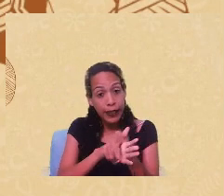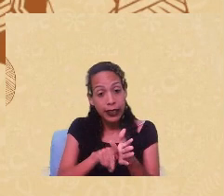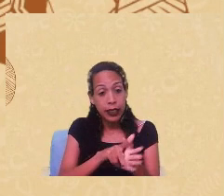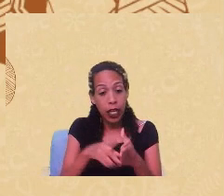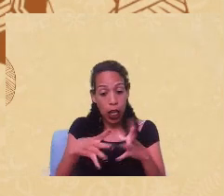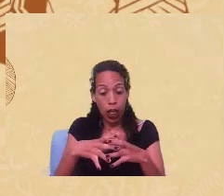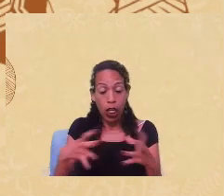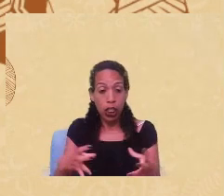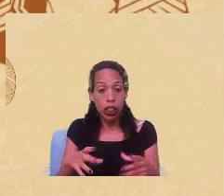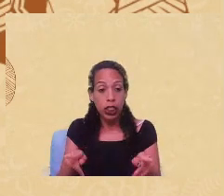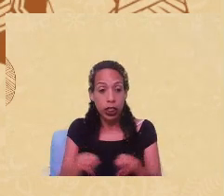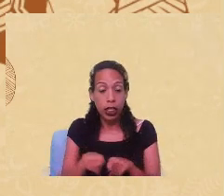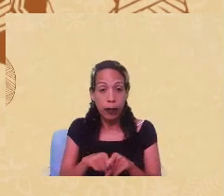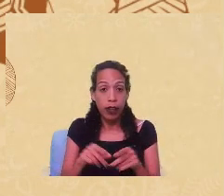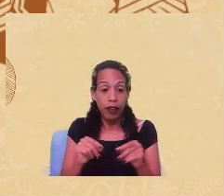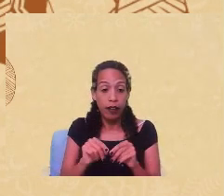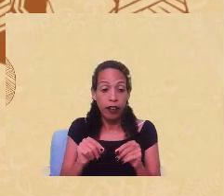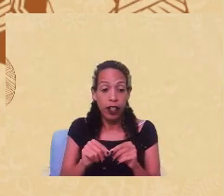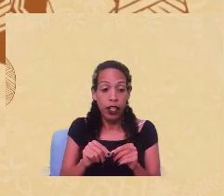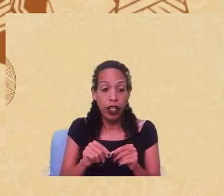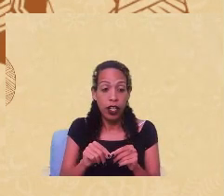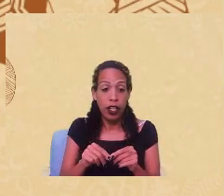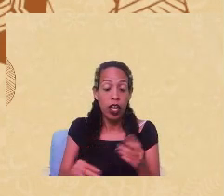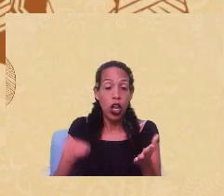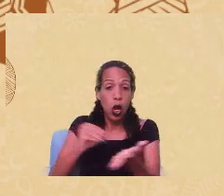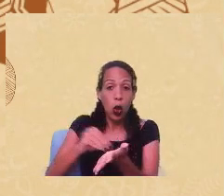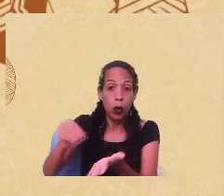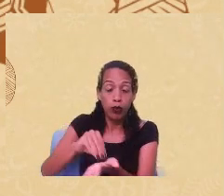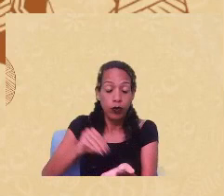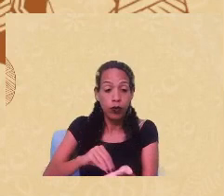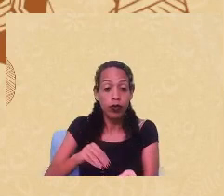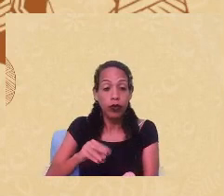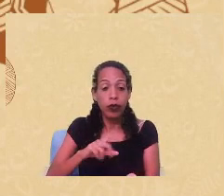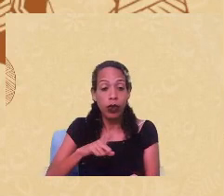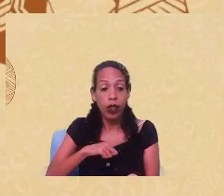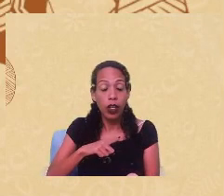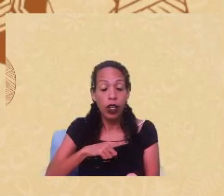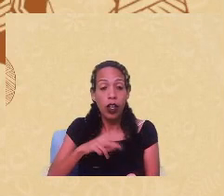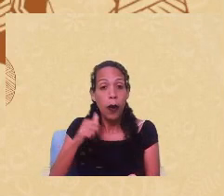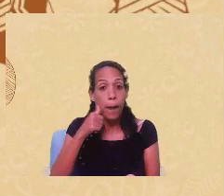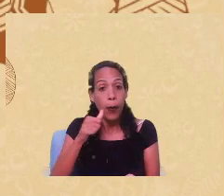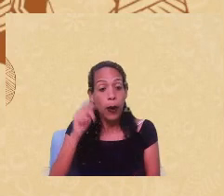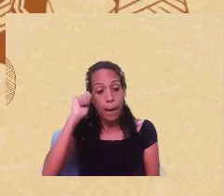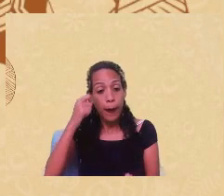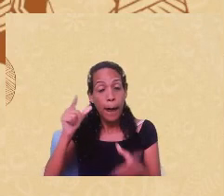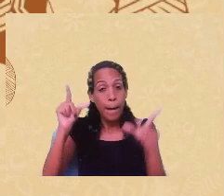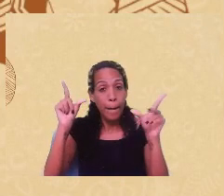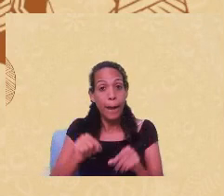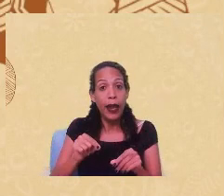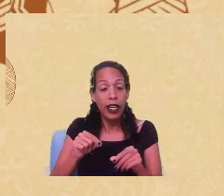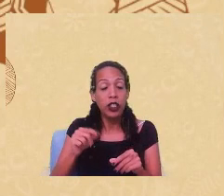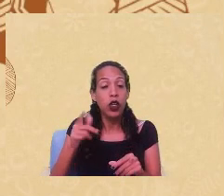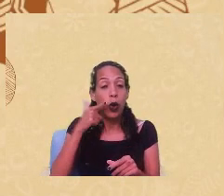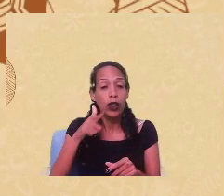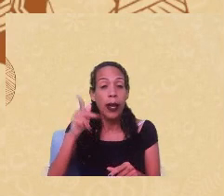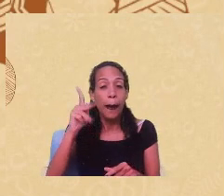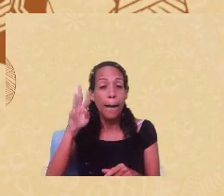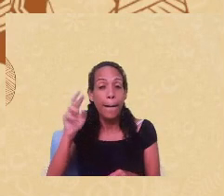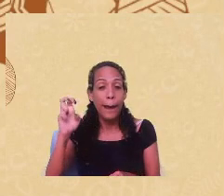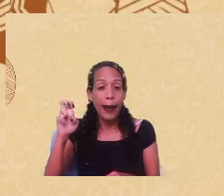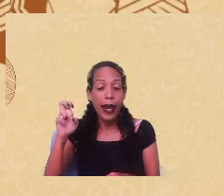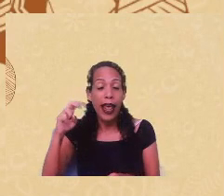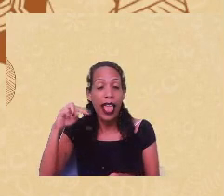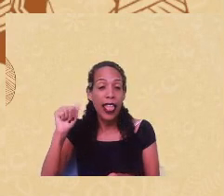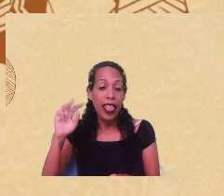magnitude realizada por leal colaboradoras, né, elas constam que as mulheres negras têm menos acesso ao pré-natal, também são mais